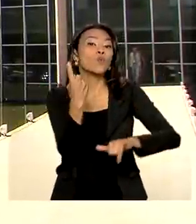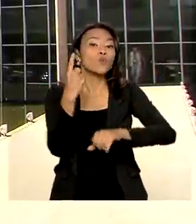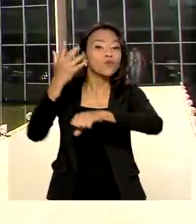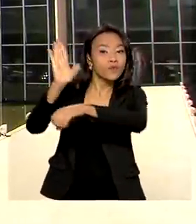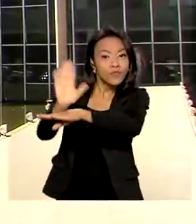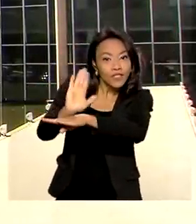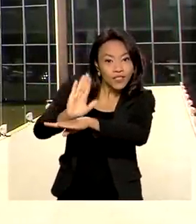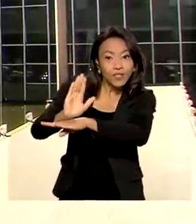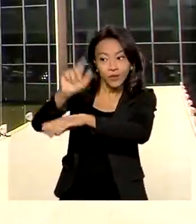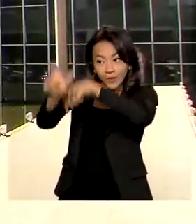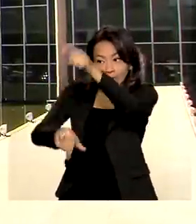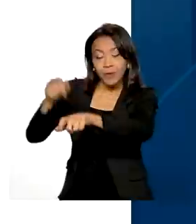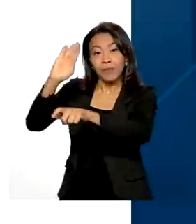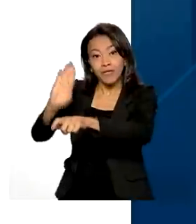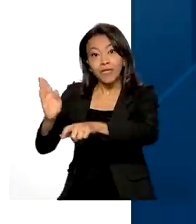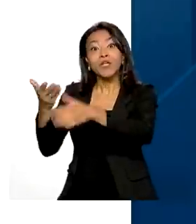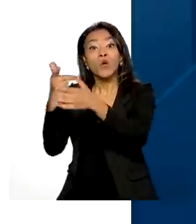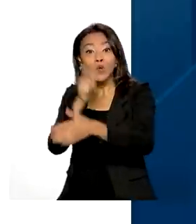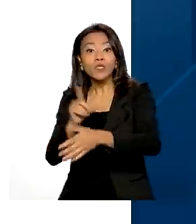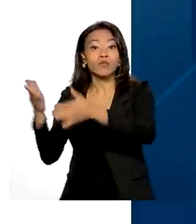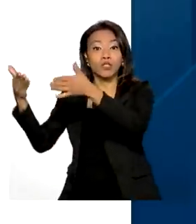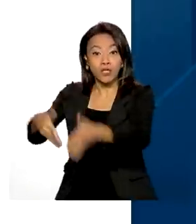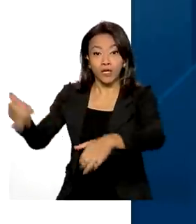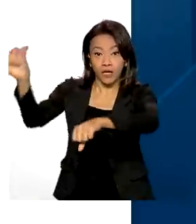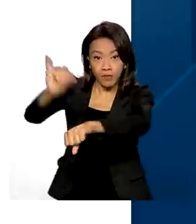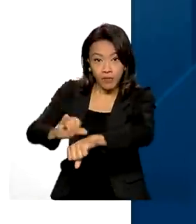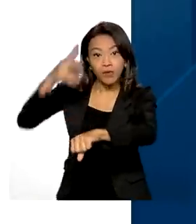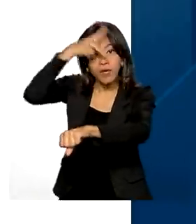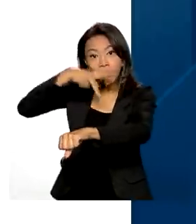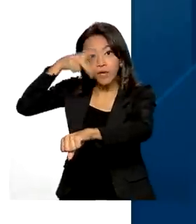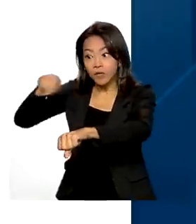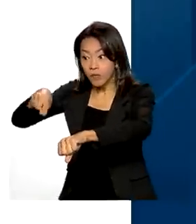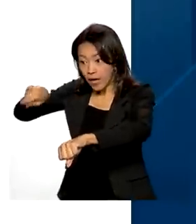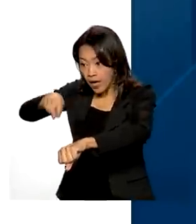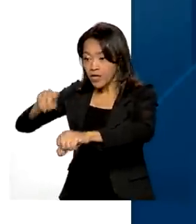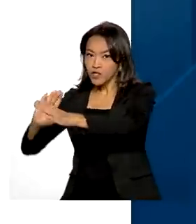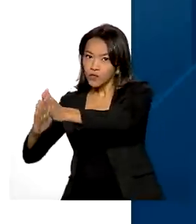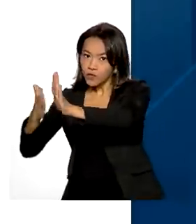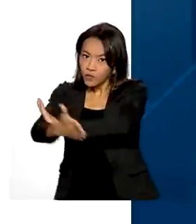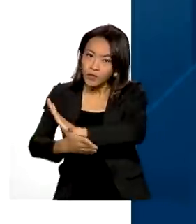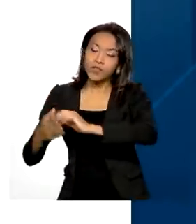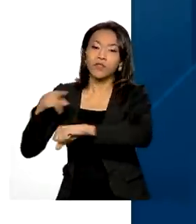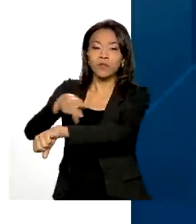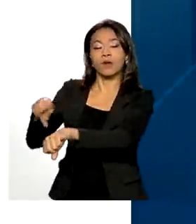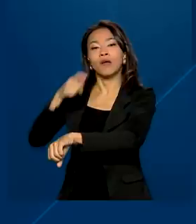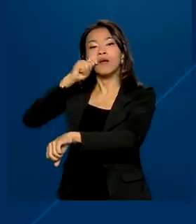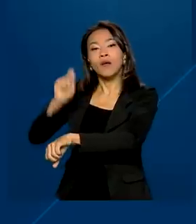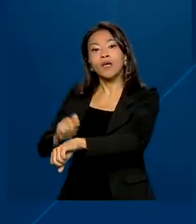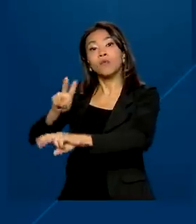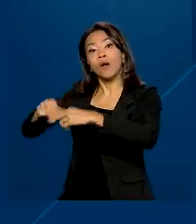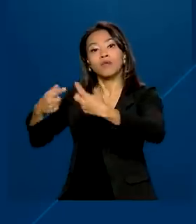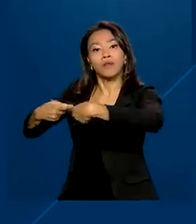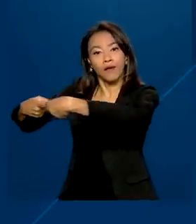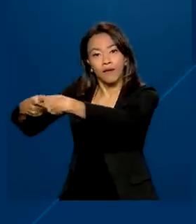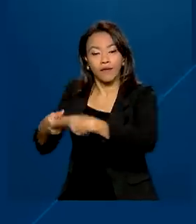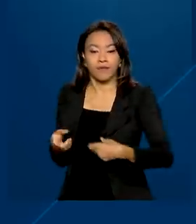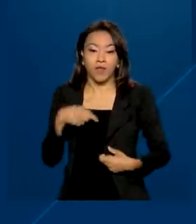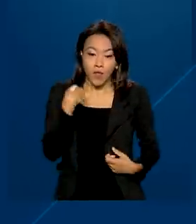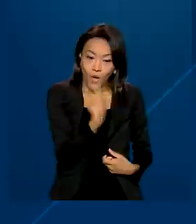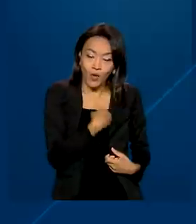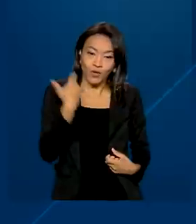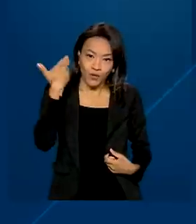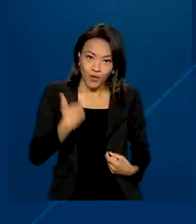que conseguiram chegar em Varsóvia, capital da Polônia, após fugirem da Ucrânia por causa do conflito com a Rússia. Nós somos os